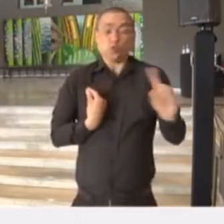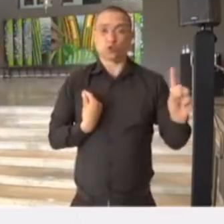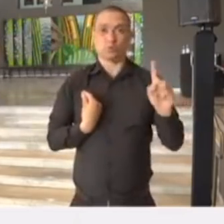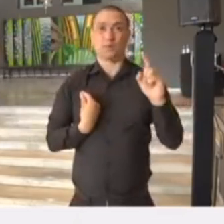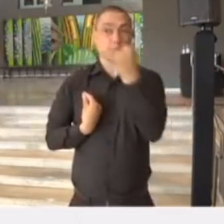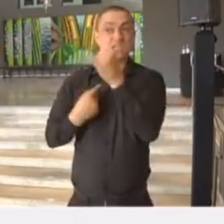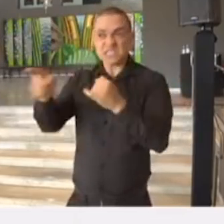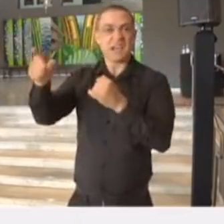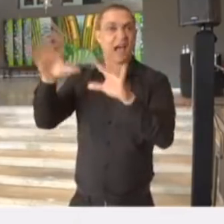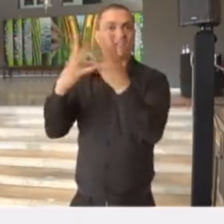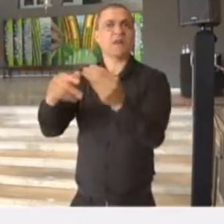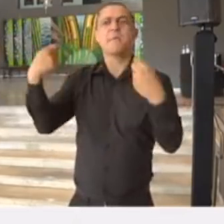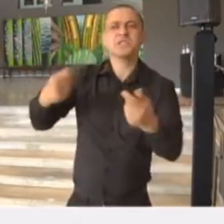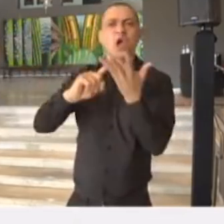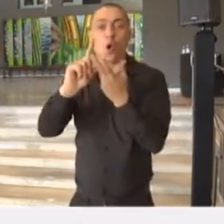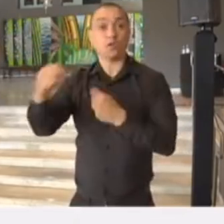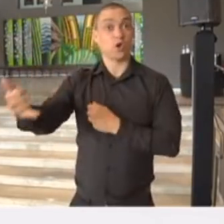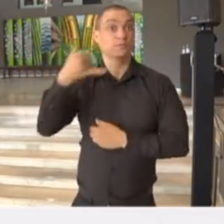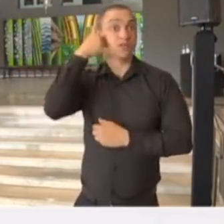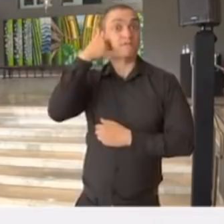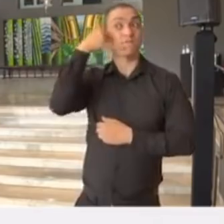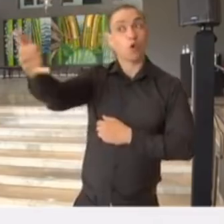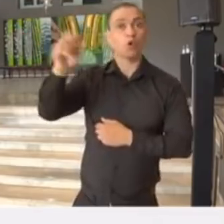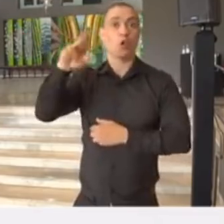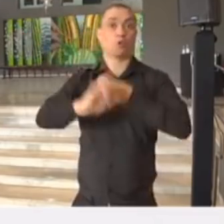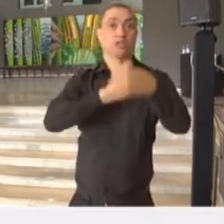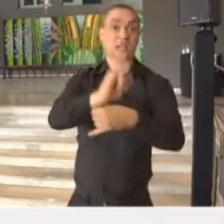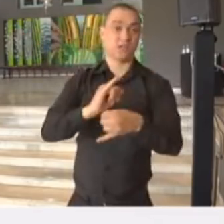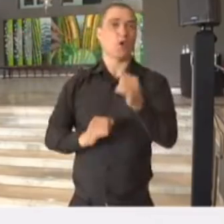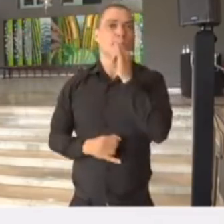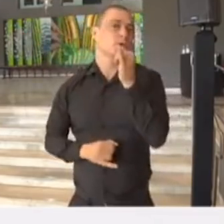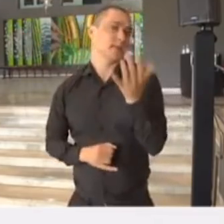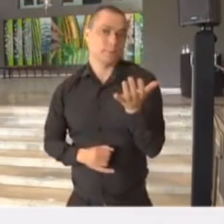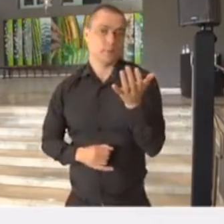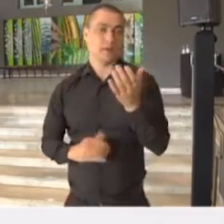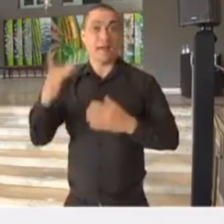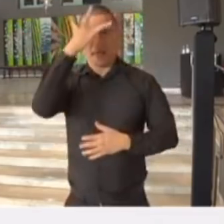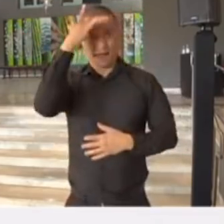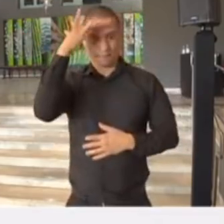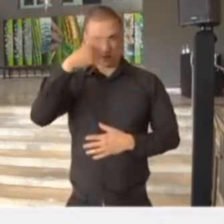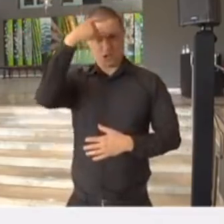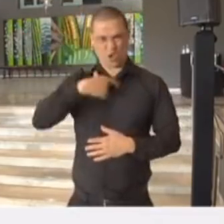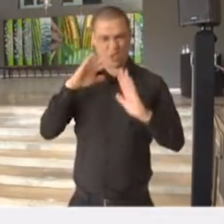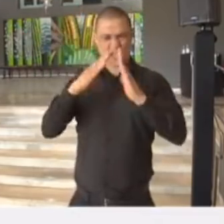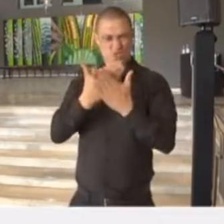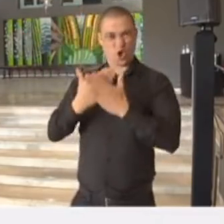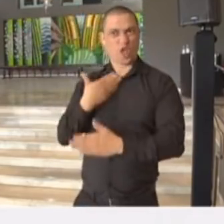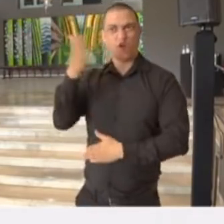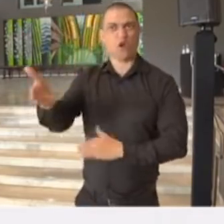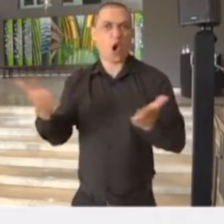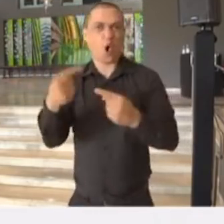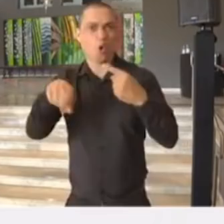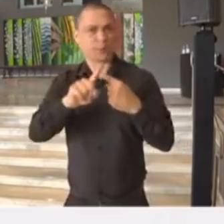sempre atender por telefone, ou por outros meios digitais, por exemplo, evitar a circulação de pessoas, que não precisam estar, neste momento,